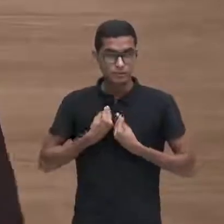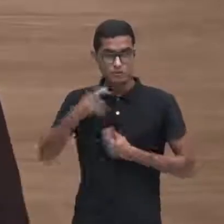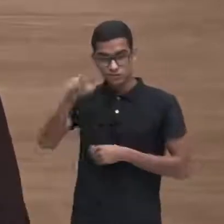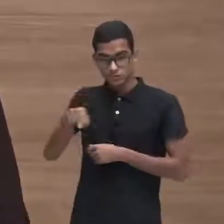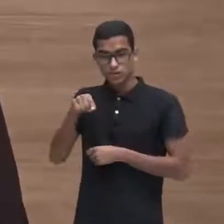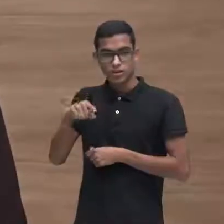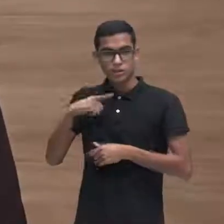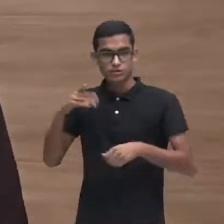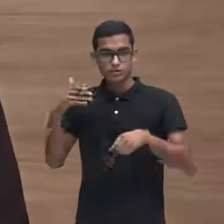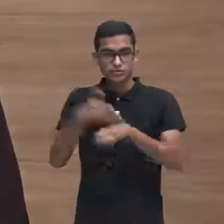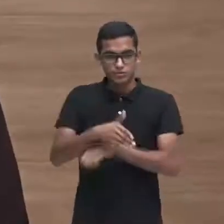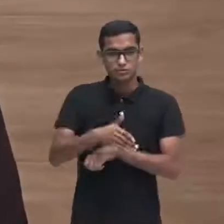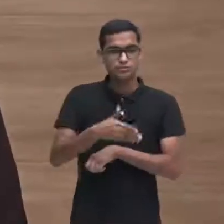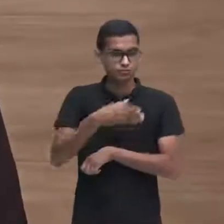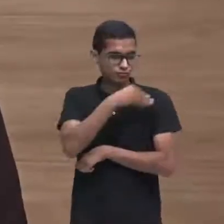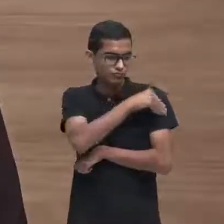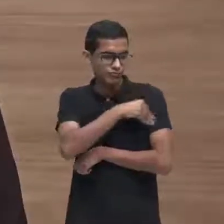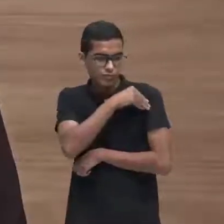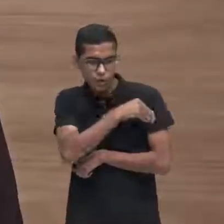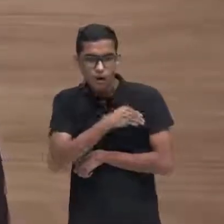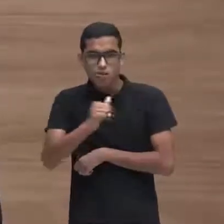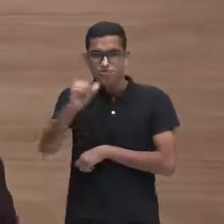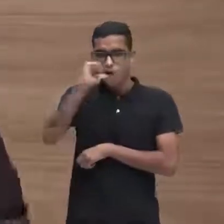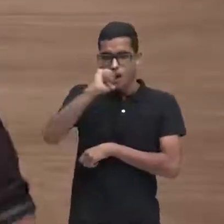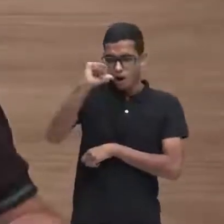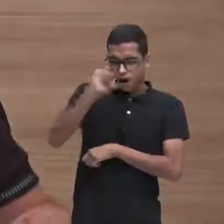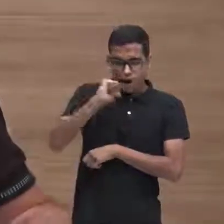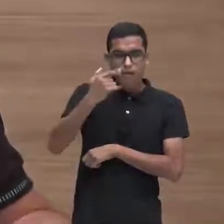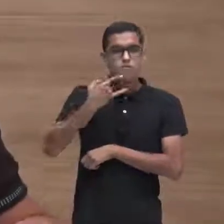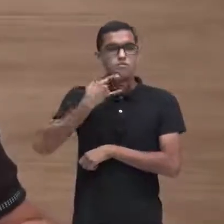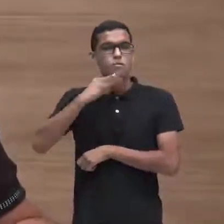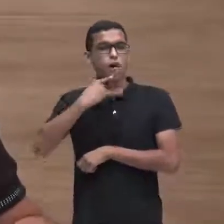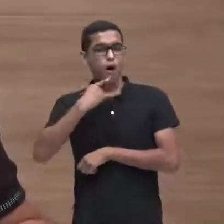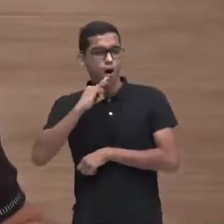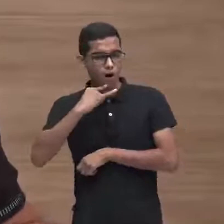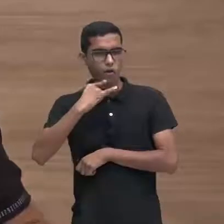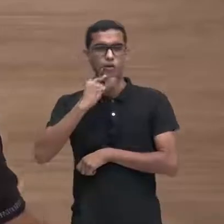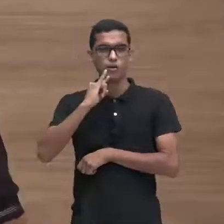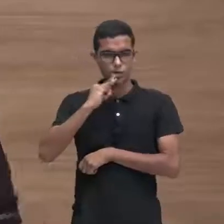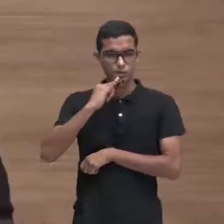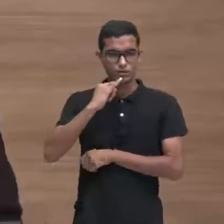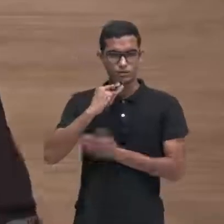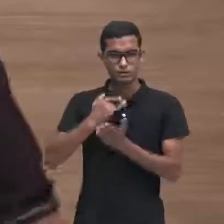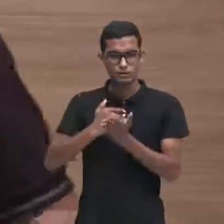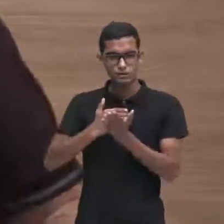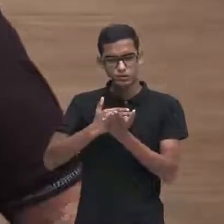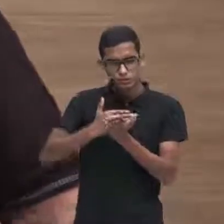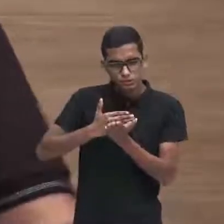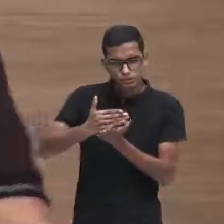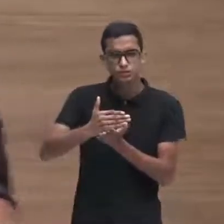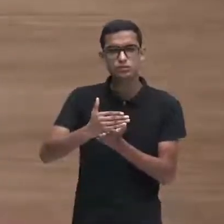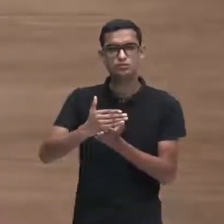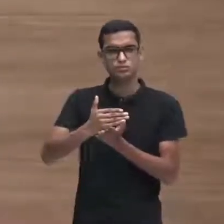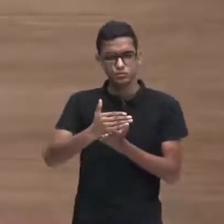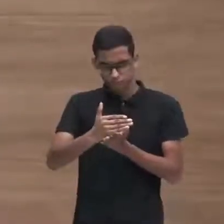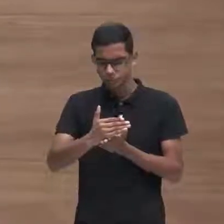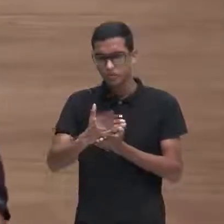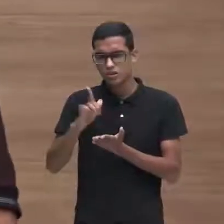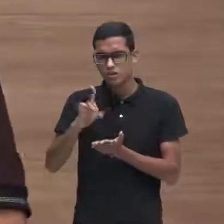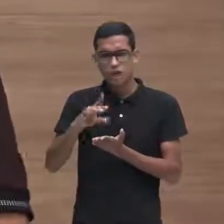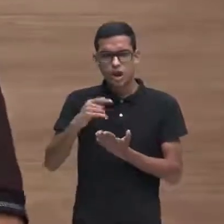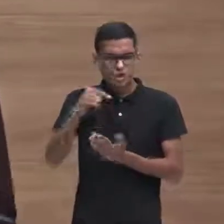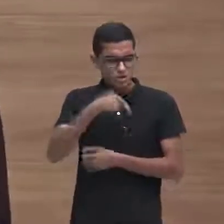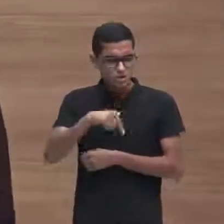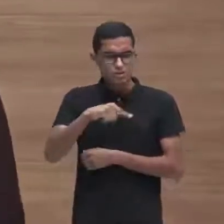adentra pelo alcoolismo. inicialmente uma muleta, inicialmente uma forma dele não